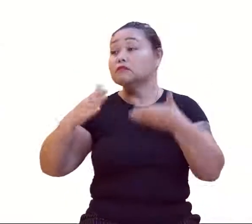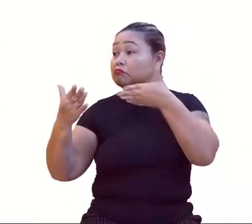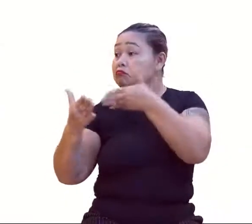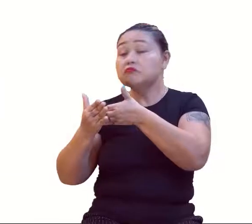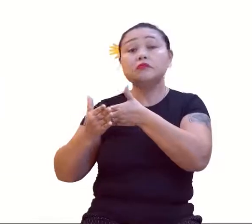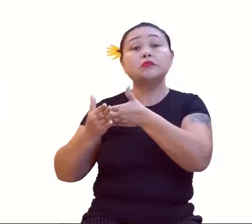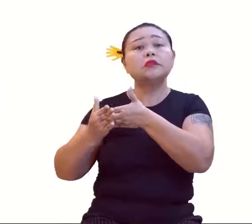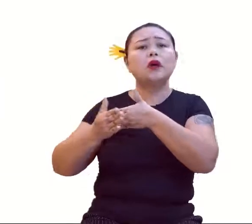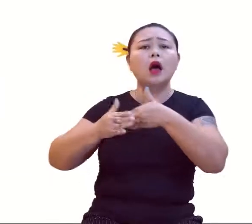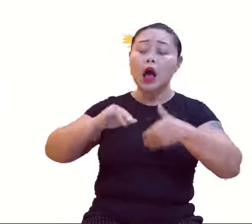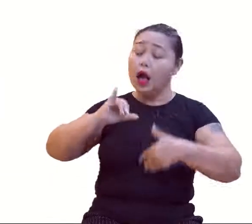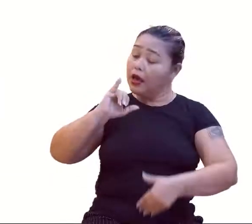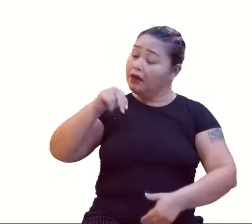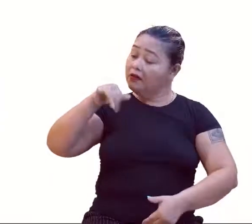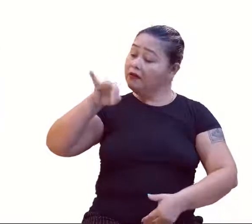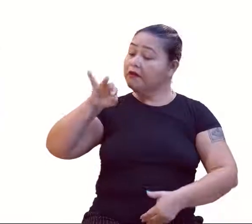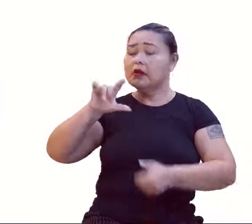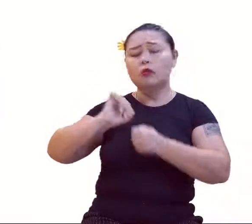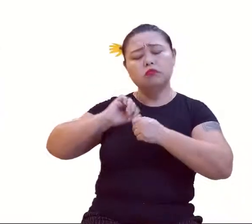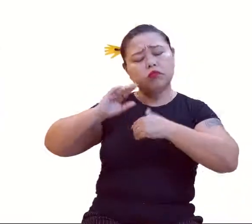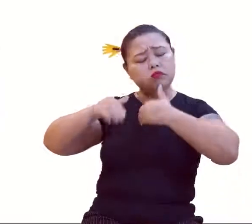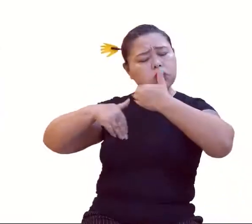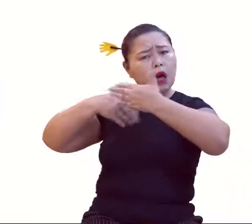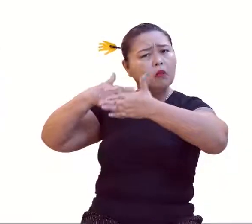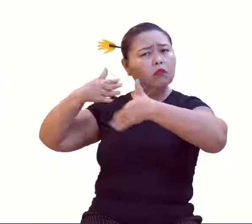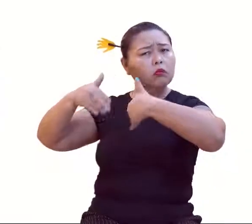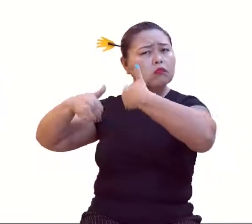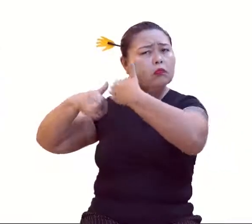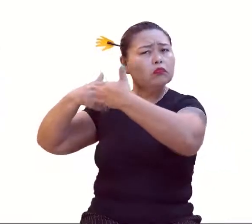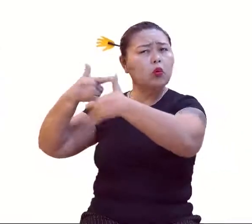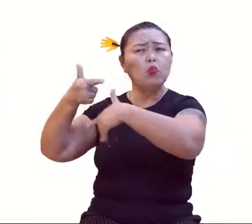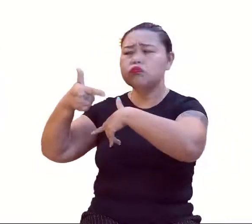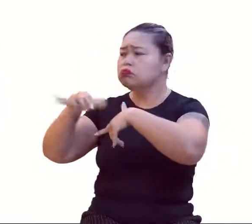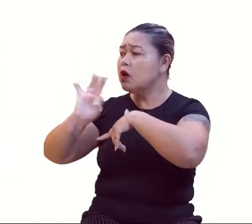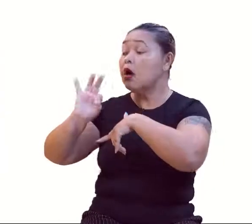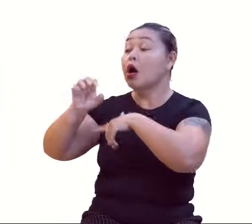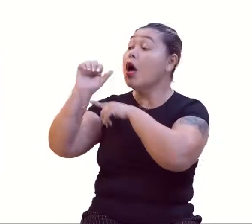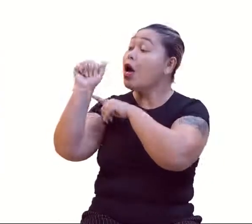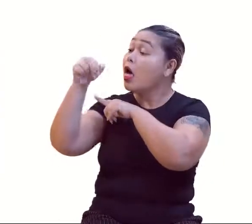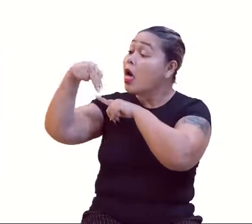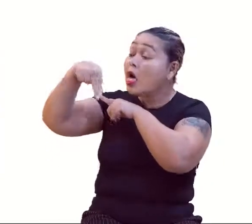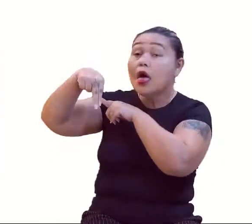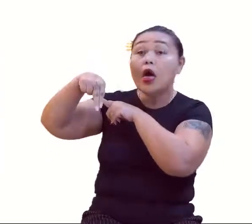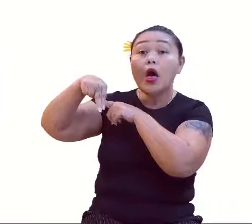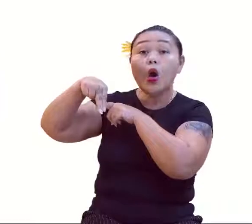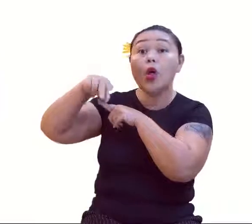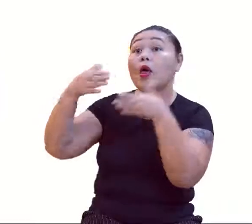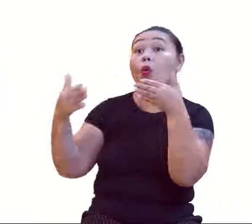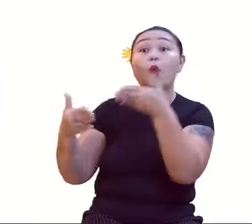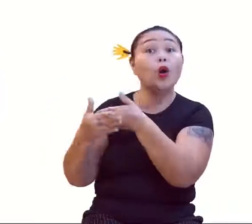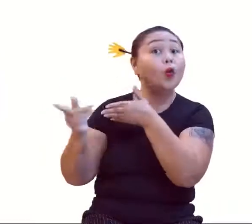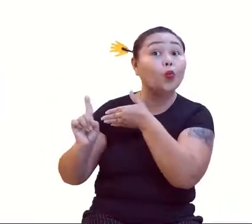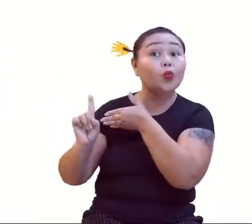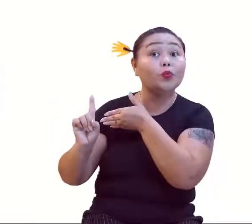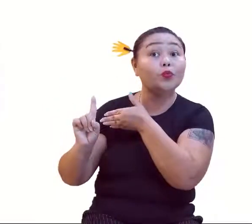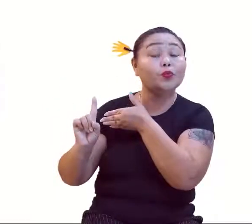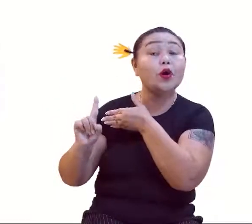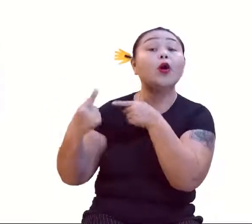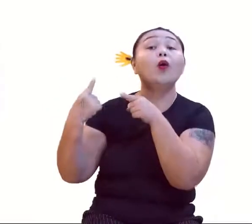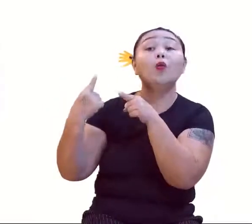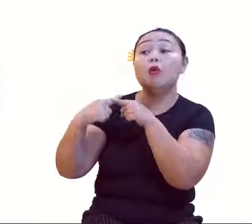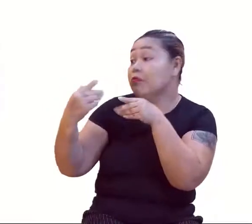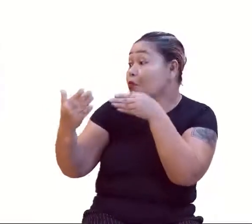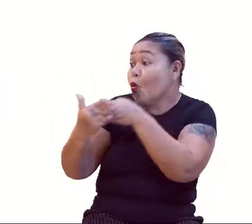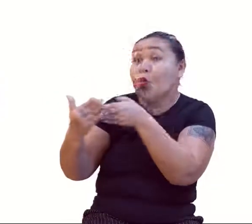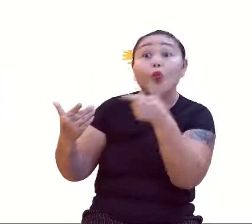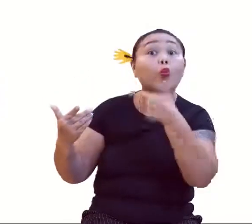infinita... Não tem fim. E aí é quando o meu enésimo termo... Não, é mais o último. Por quê? Porque eu não tenho o último